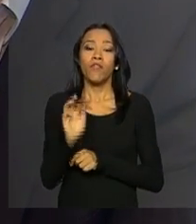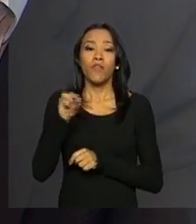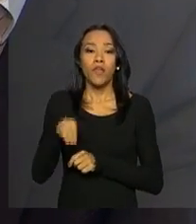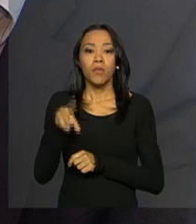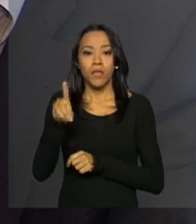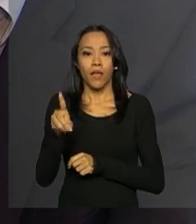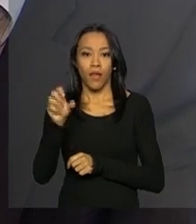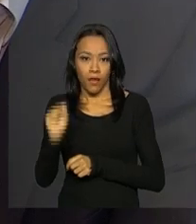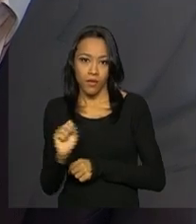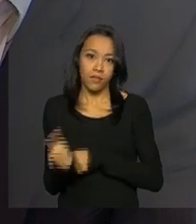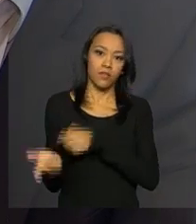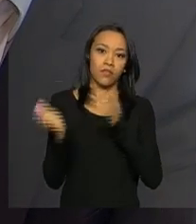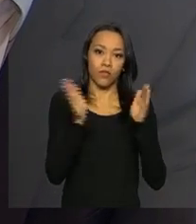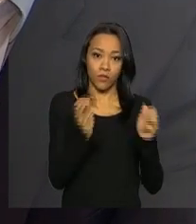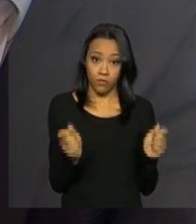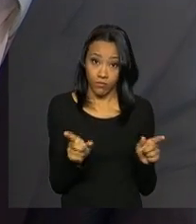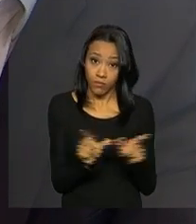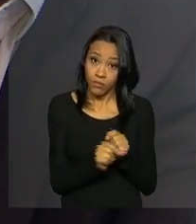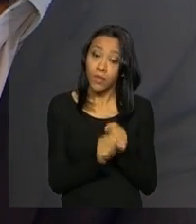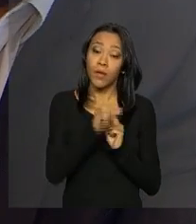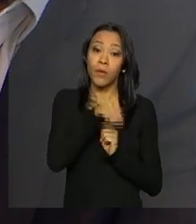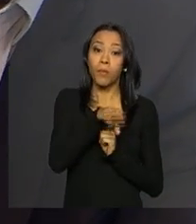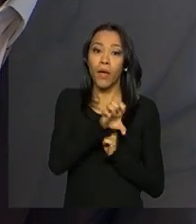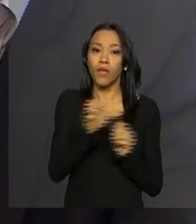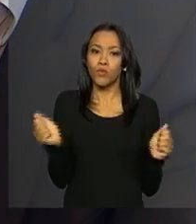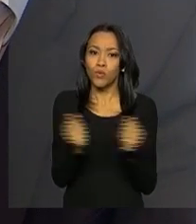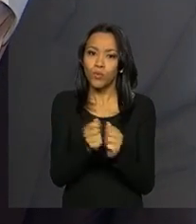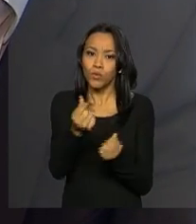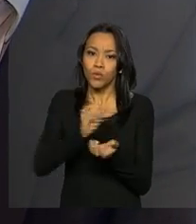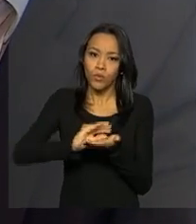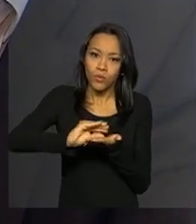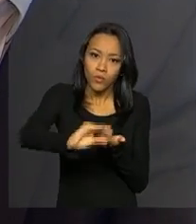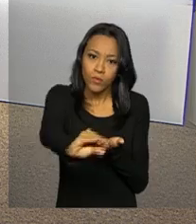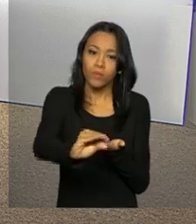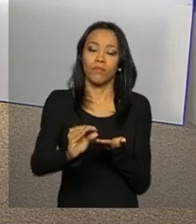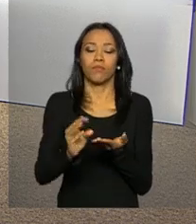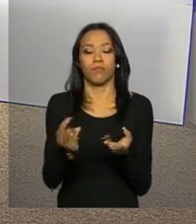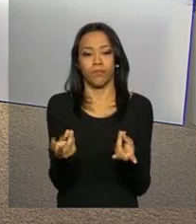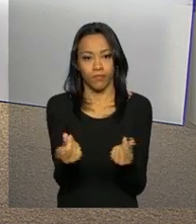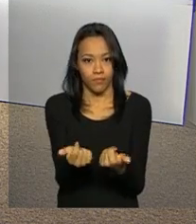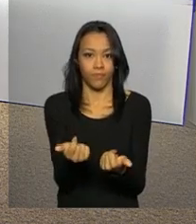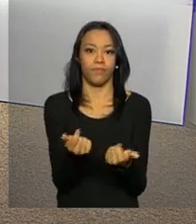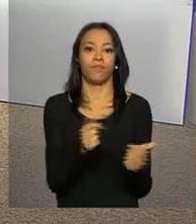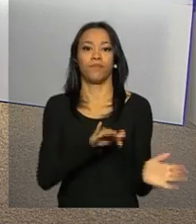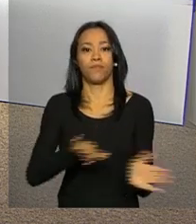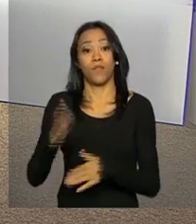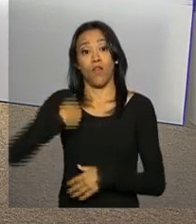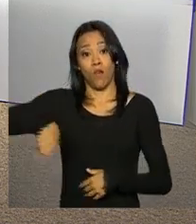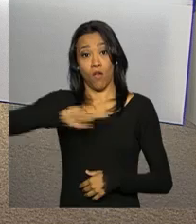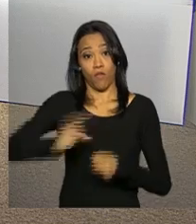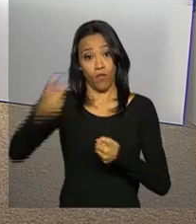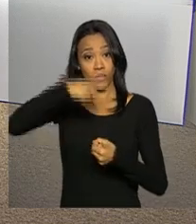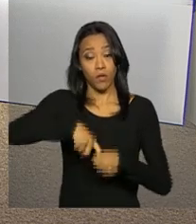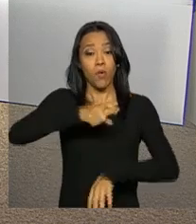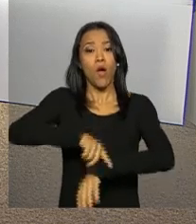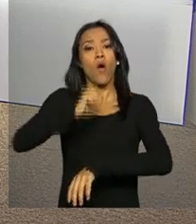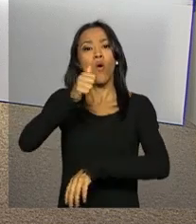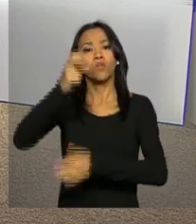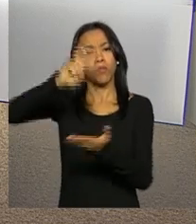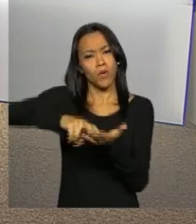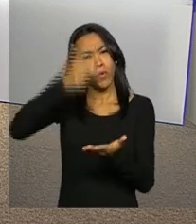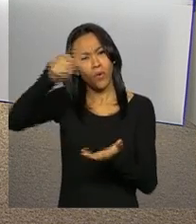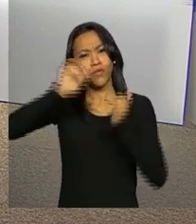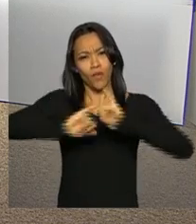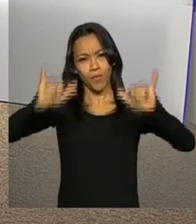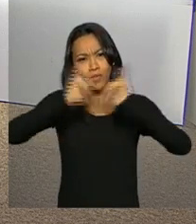verificando no que ele está utilizando esses recursos quando ele presta contas. Voltamos às 11 da manhã com outras informações.